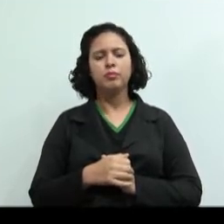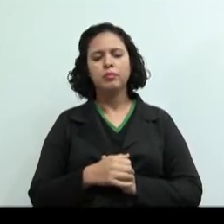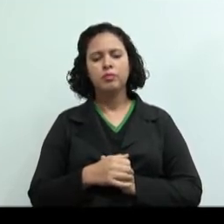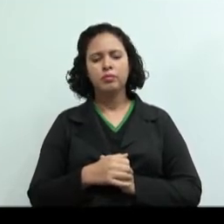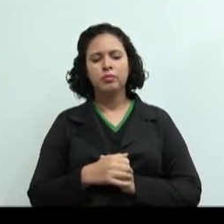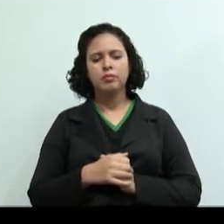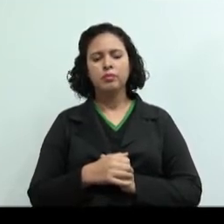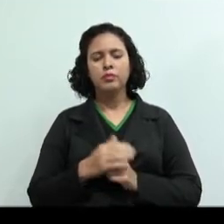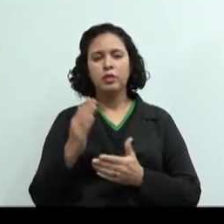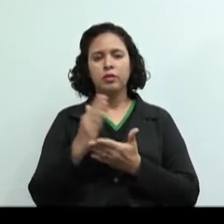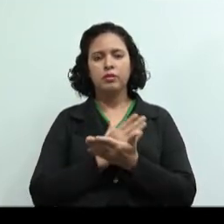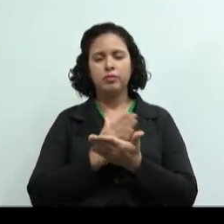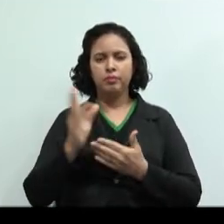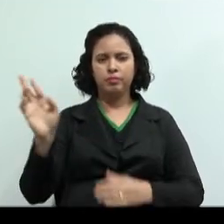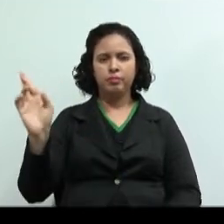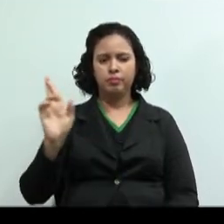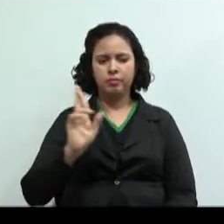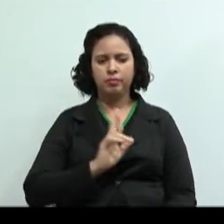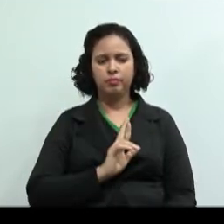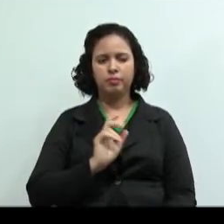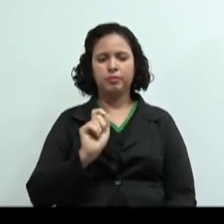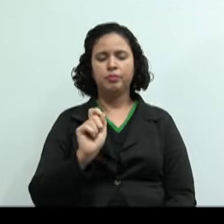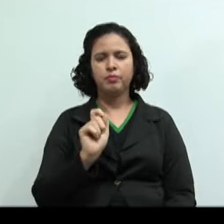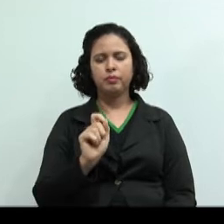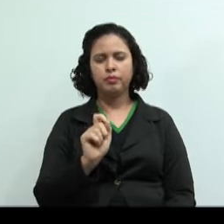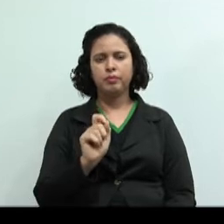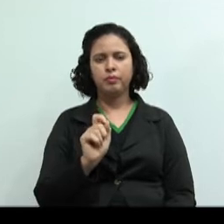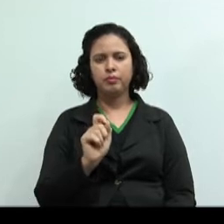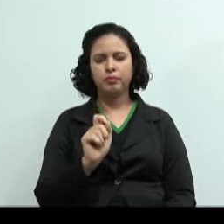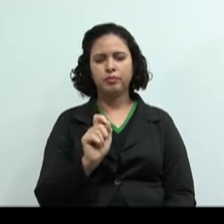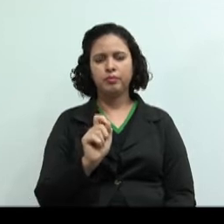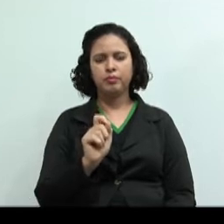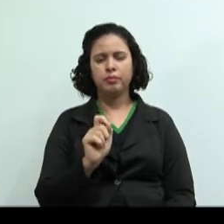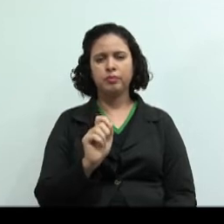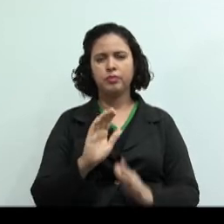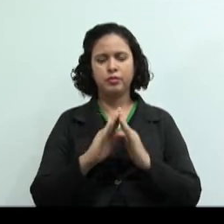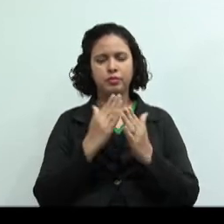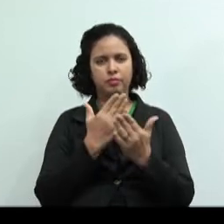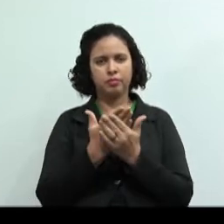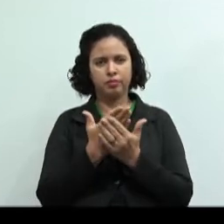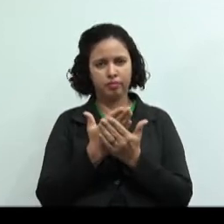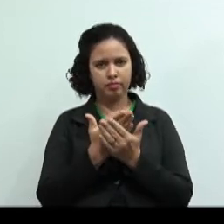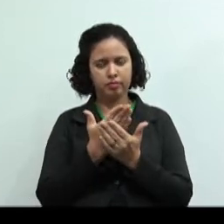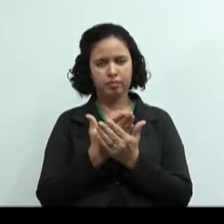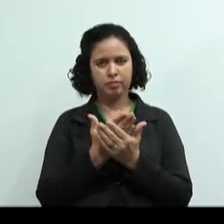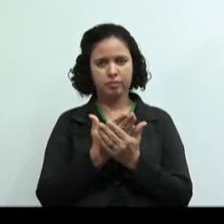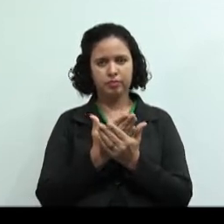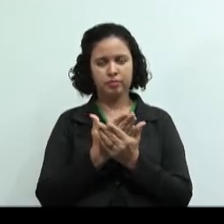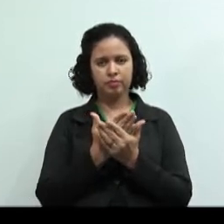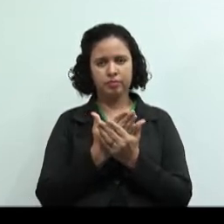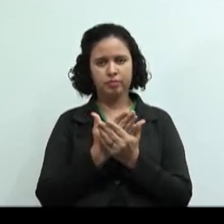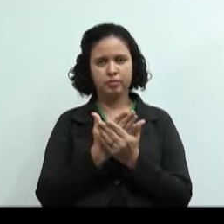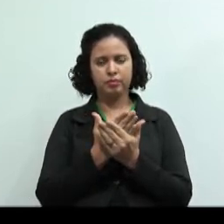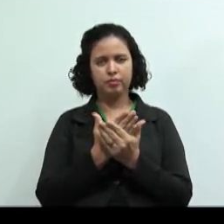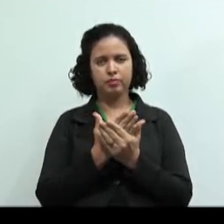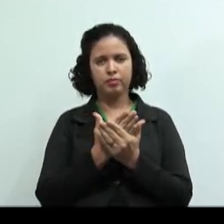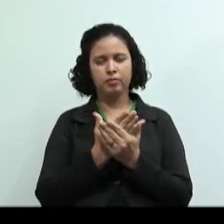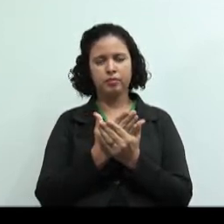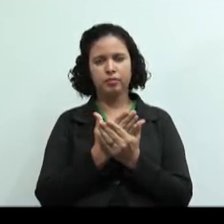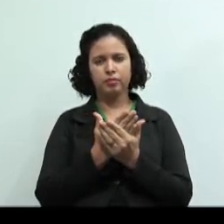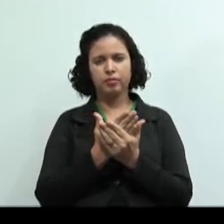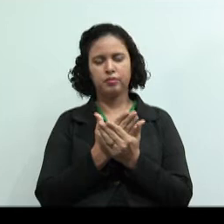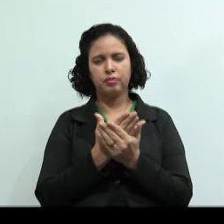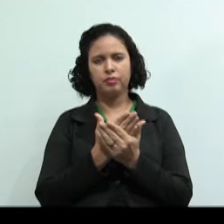Alguns responderam, mas colocaram como... Não, a escola Quitéria de Oliveira